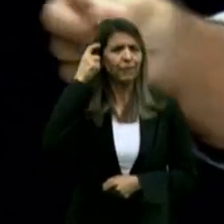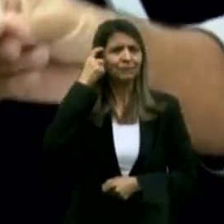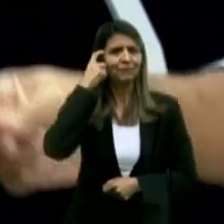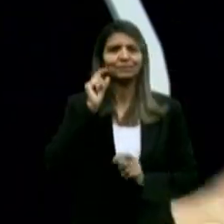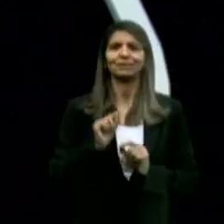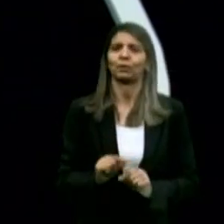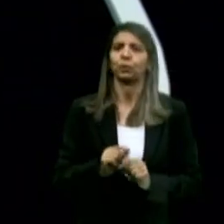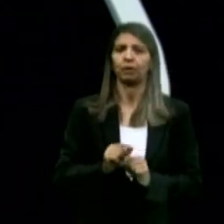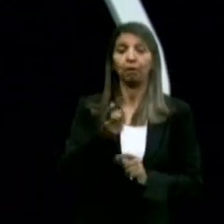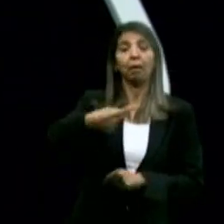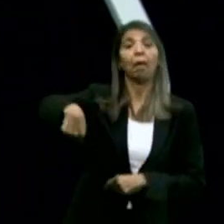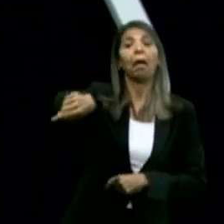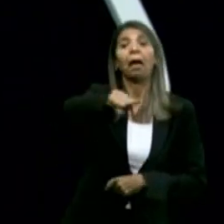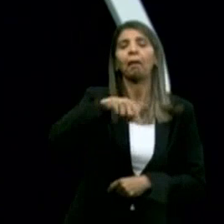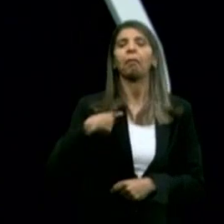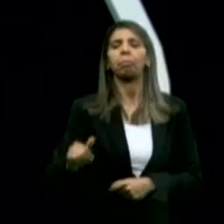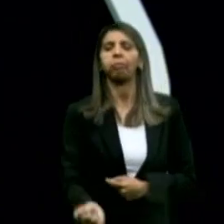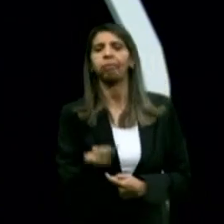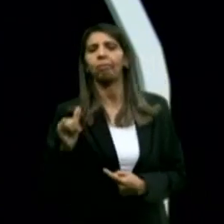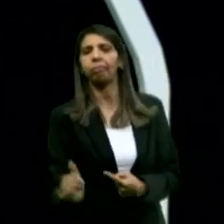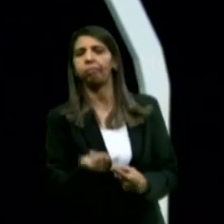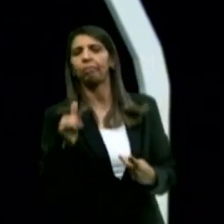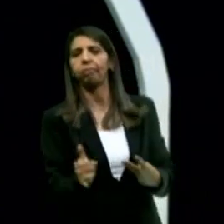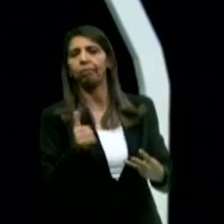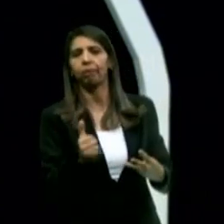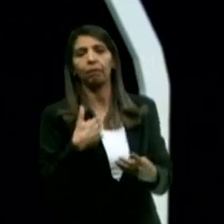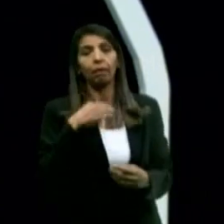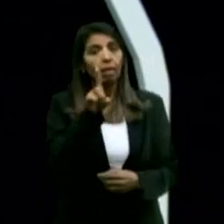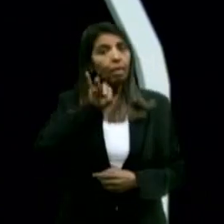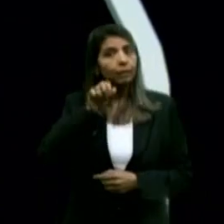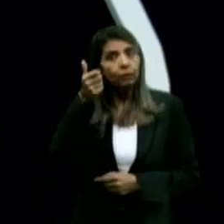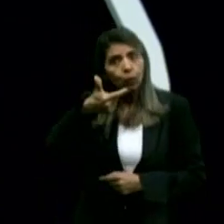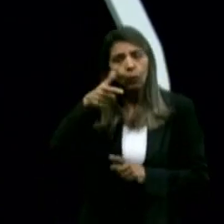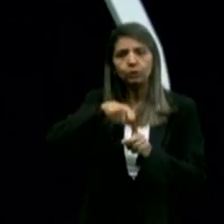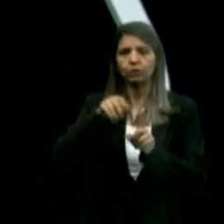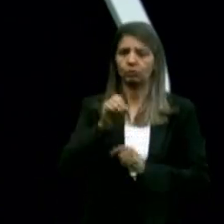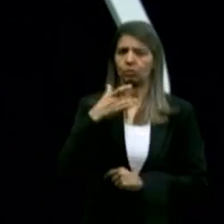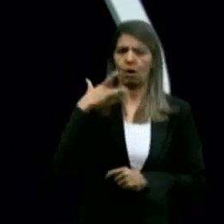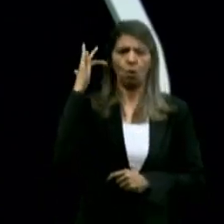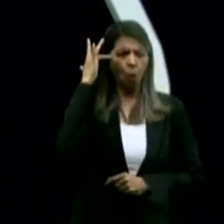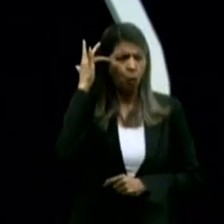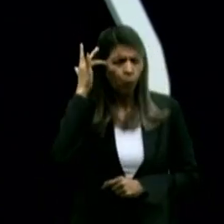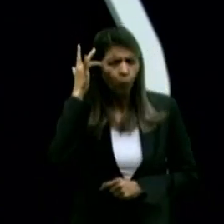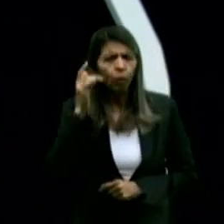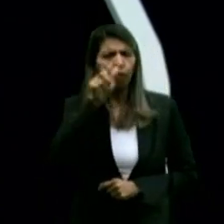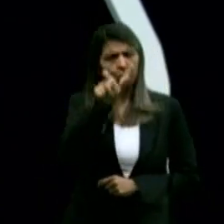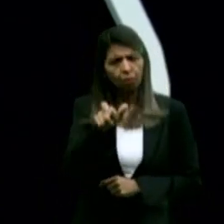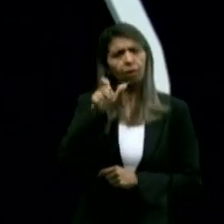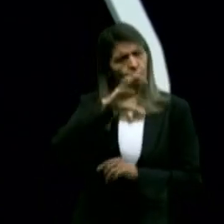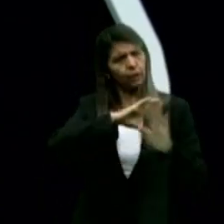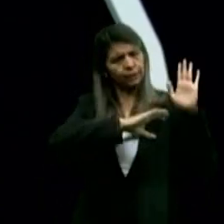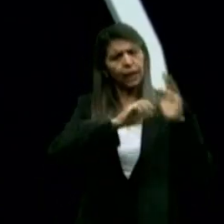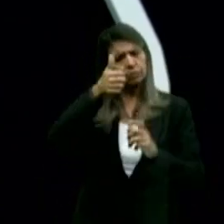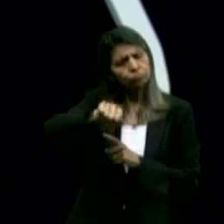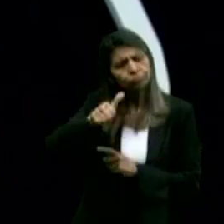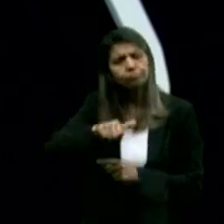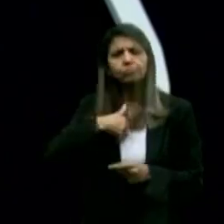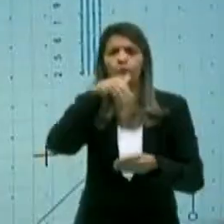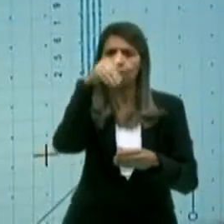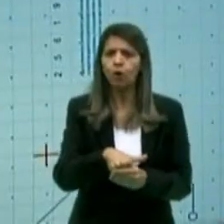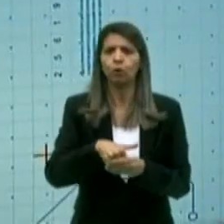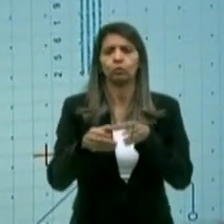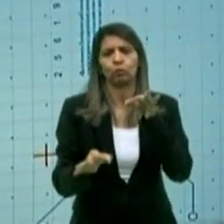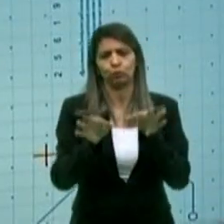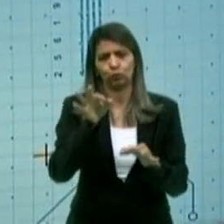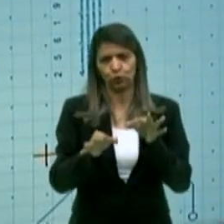esses políticos que estão aí. Então é preciso, no dia 2 de outubro, votar consciente, analise os candidatos, faça seu voto com justiça.